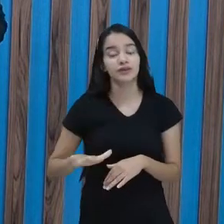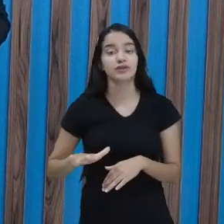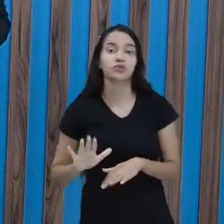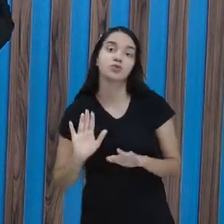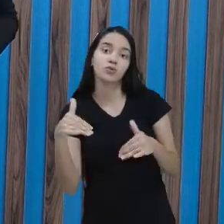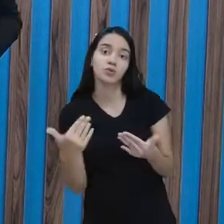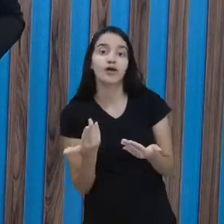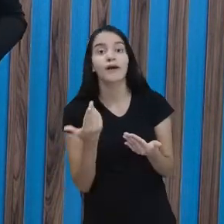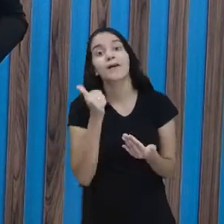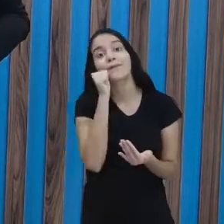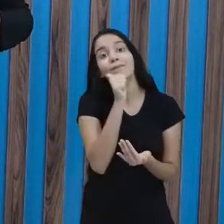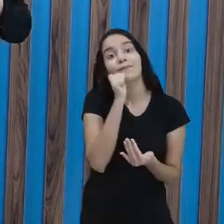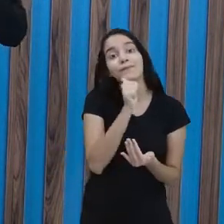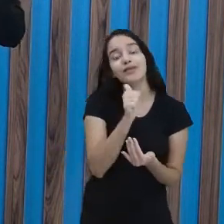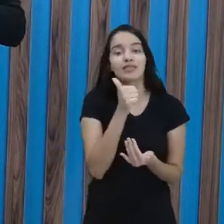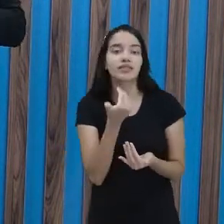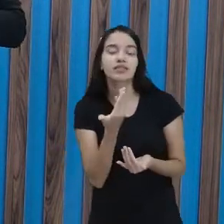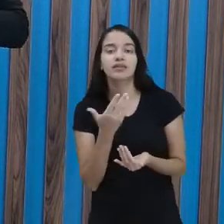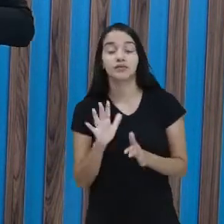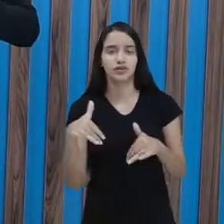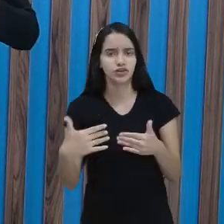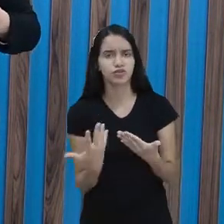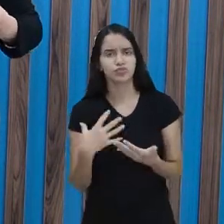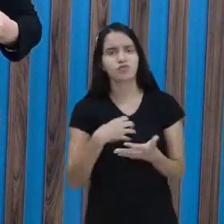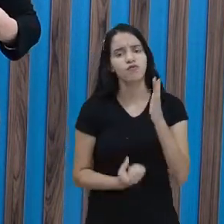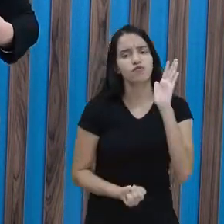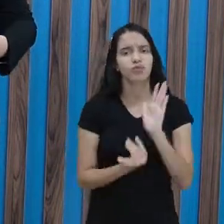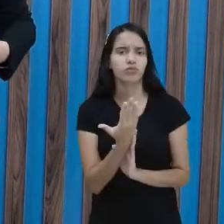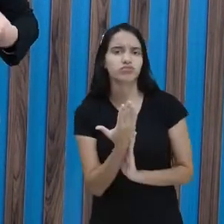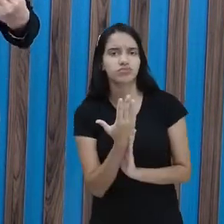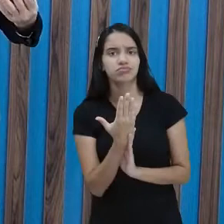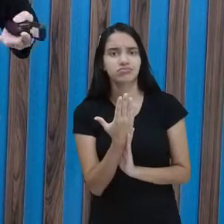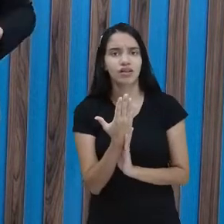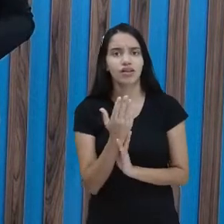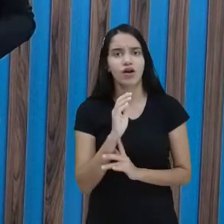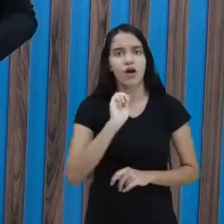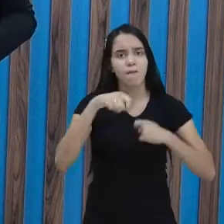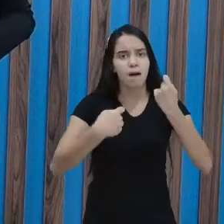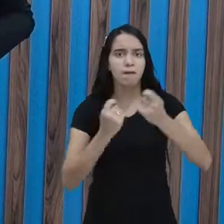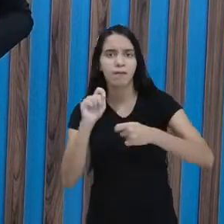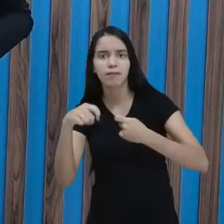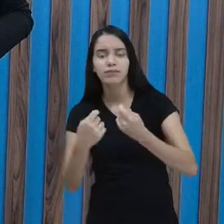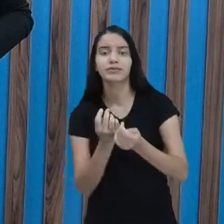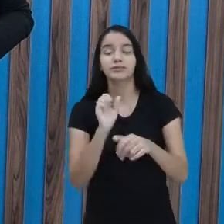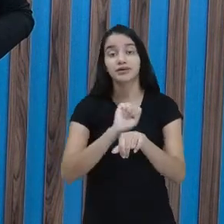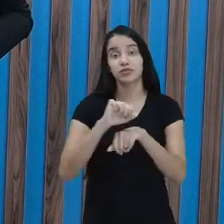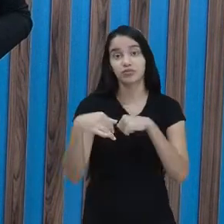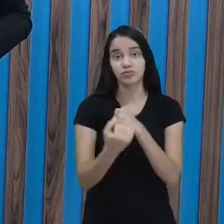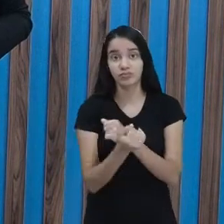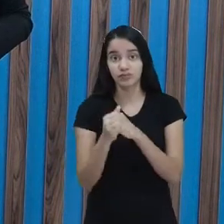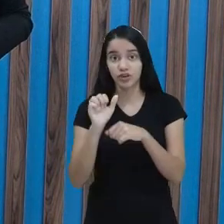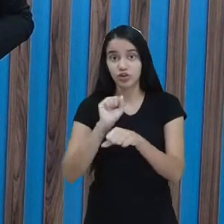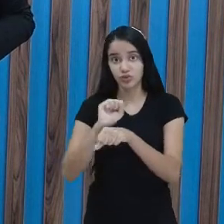Mulher. Menina. E foi dessa forma que surgiram os substantivos.